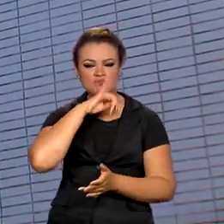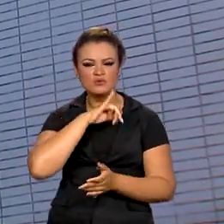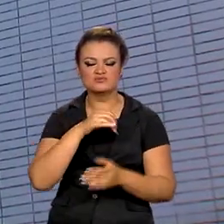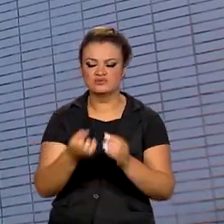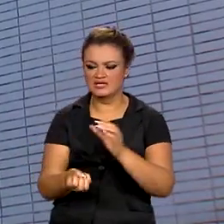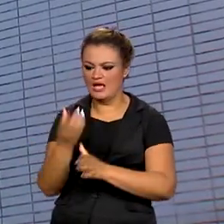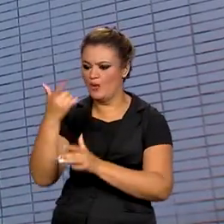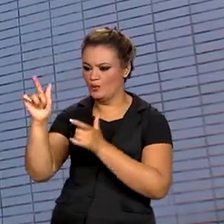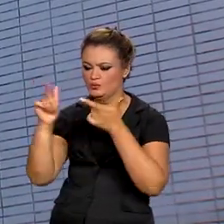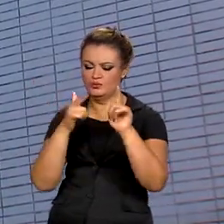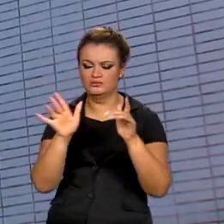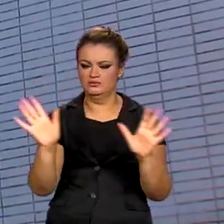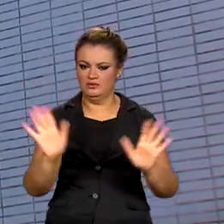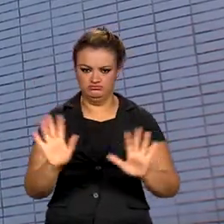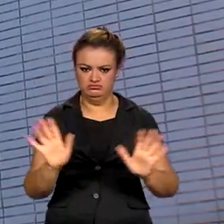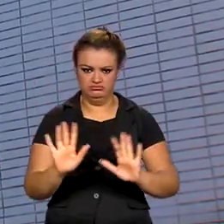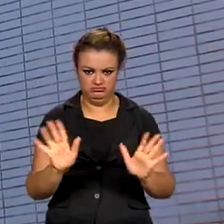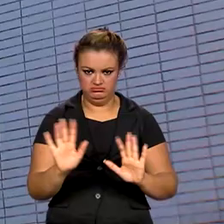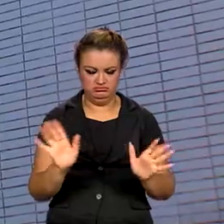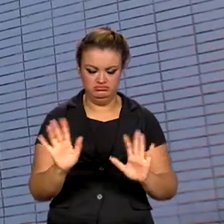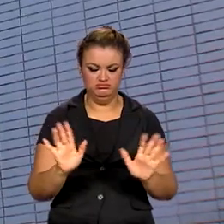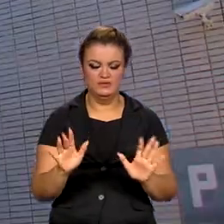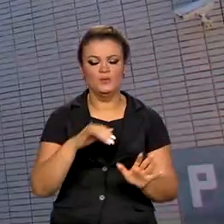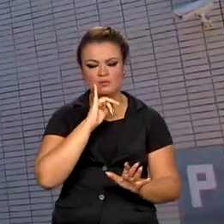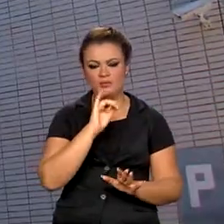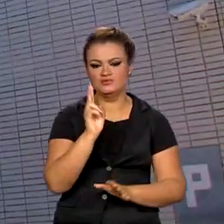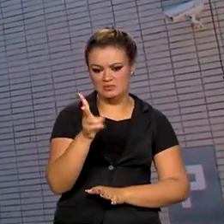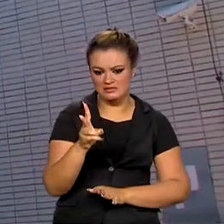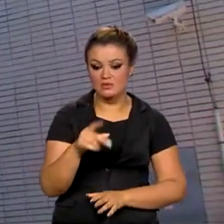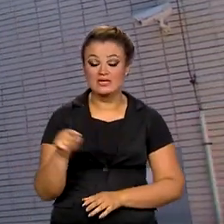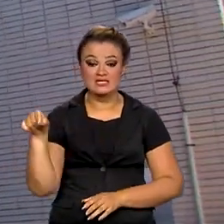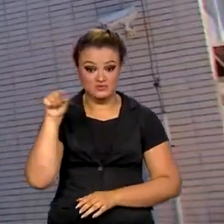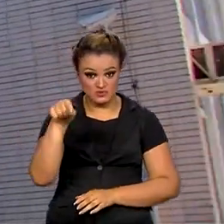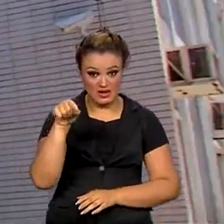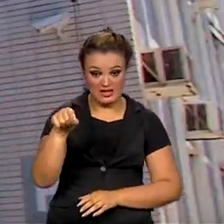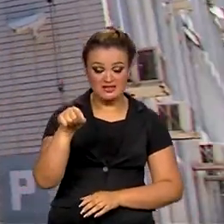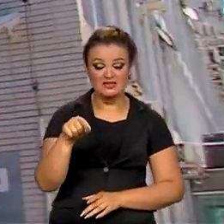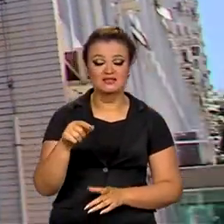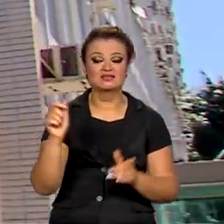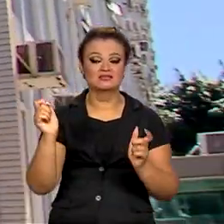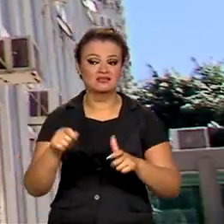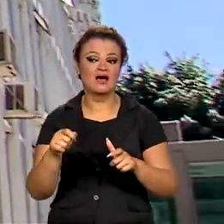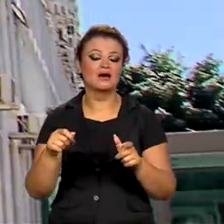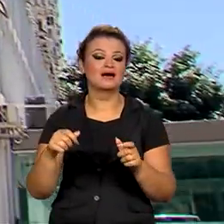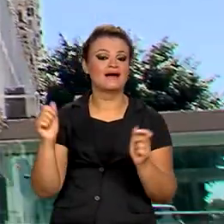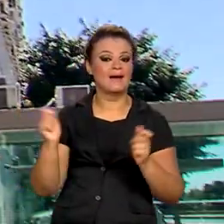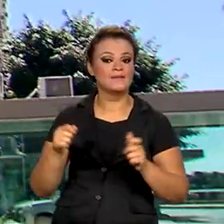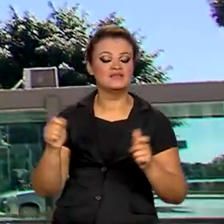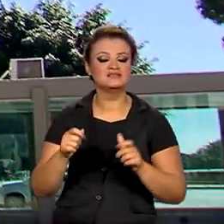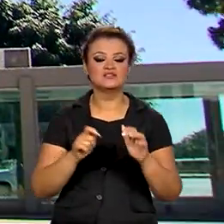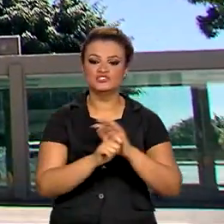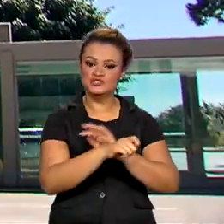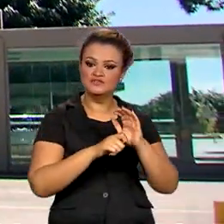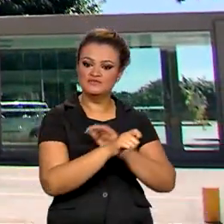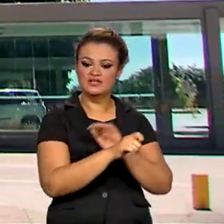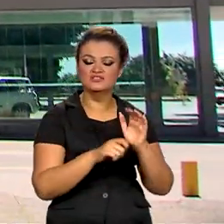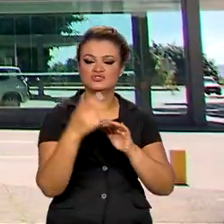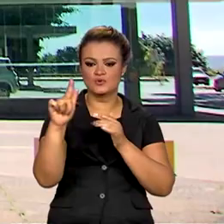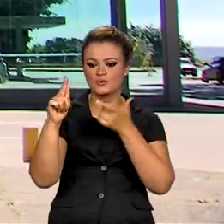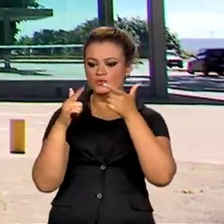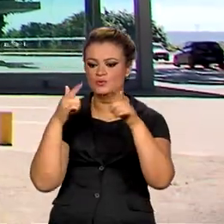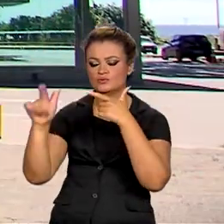paralelo com a tramitação do marco fiscal e que a medida deve aumentar a capacidade de investimentos